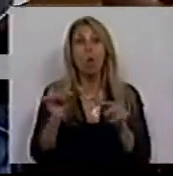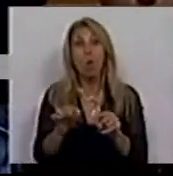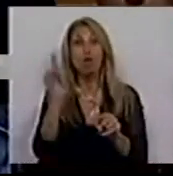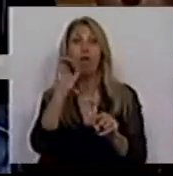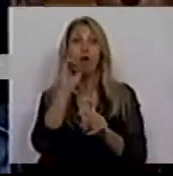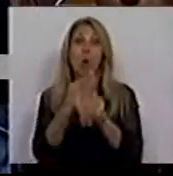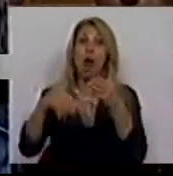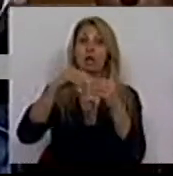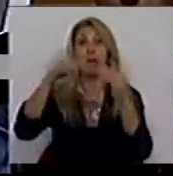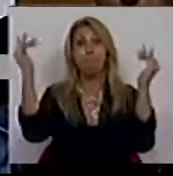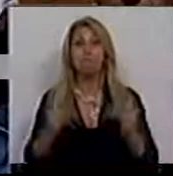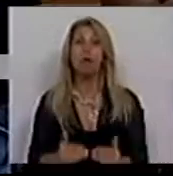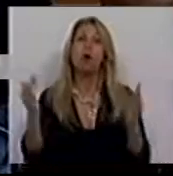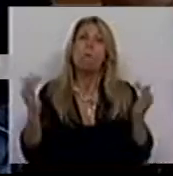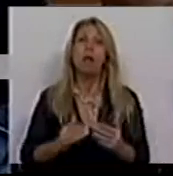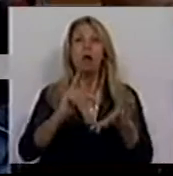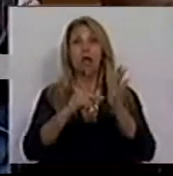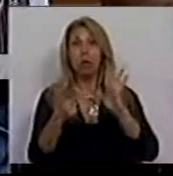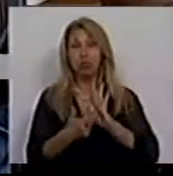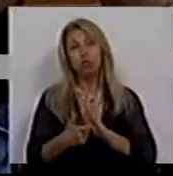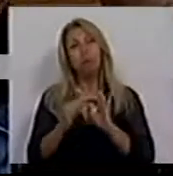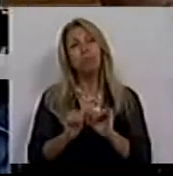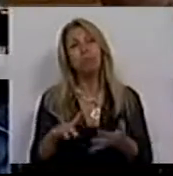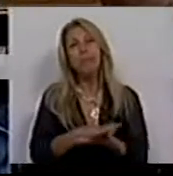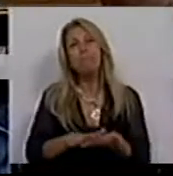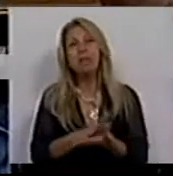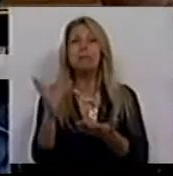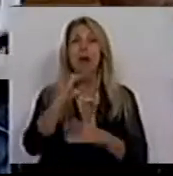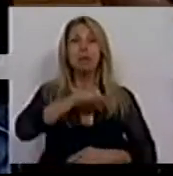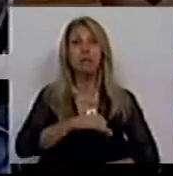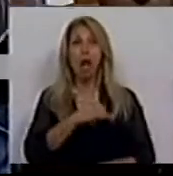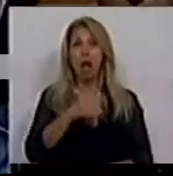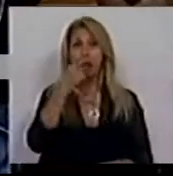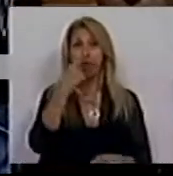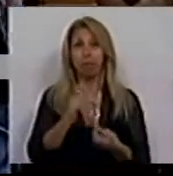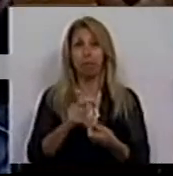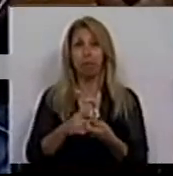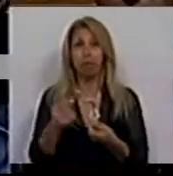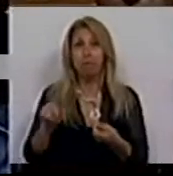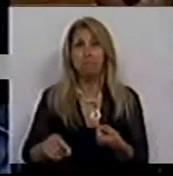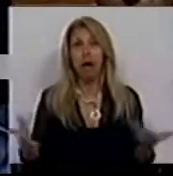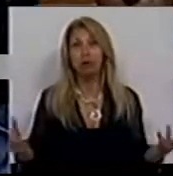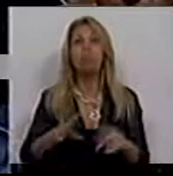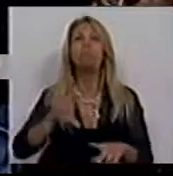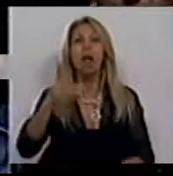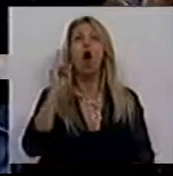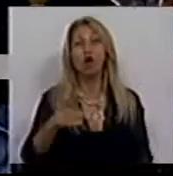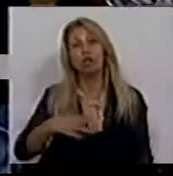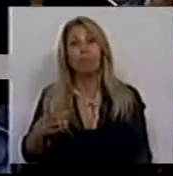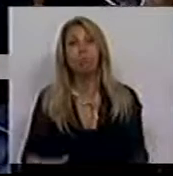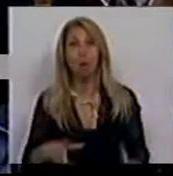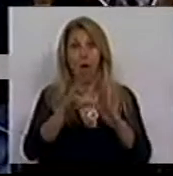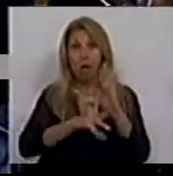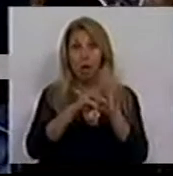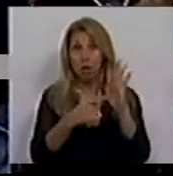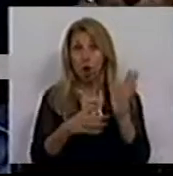acrescentado, menos tecnologias e são mais baseadas em salários baixos. E esse país é Portugal. É este relatório que o